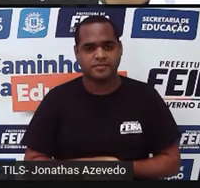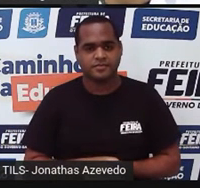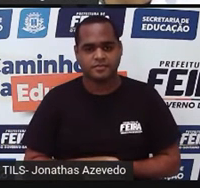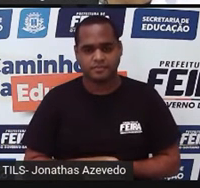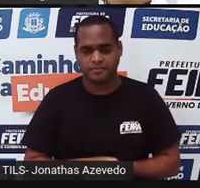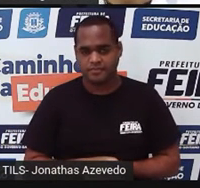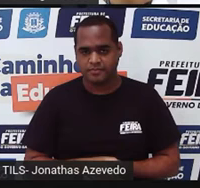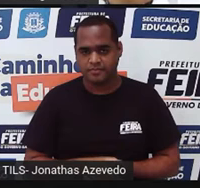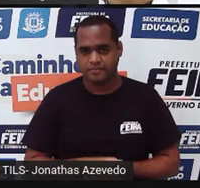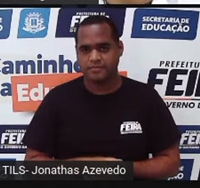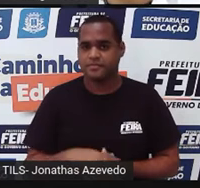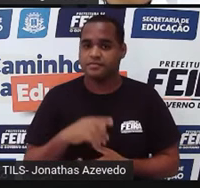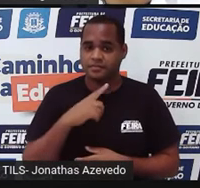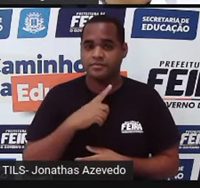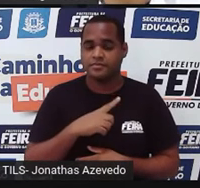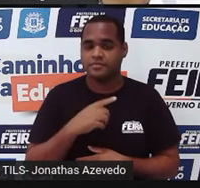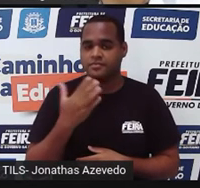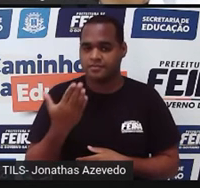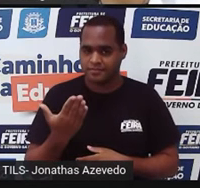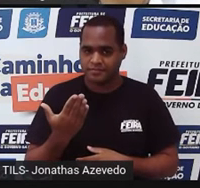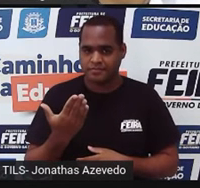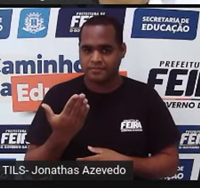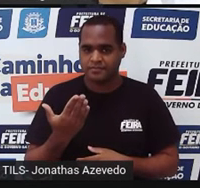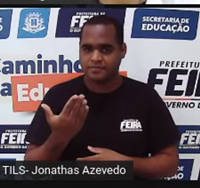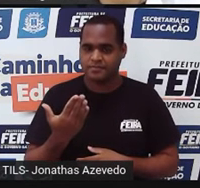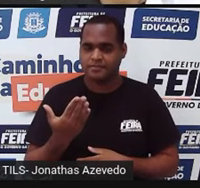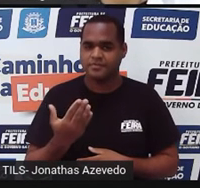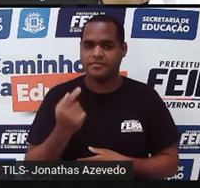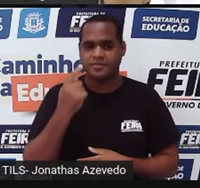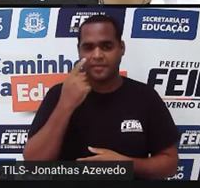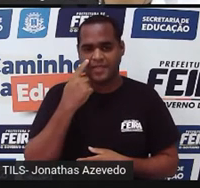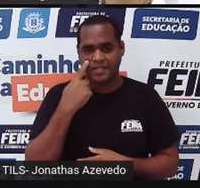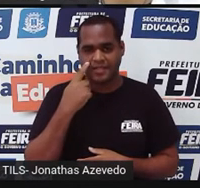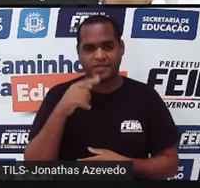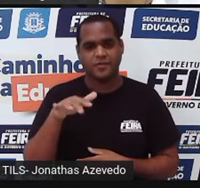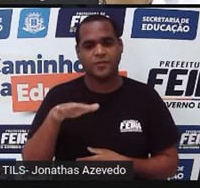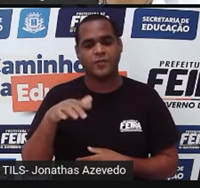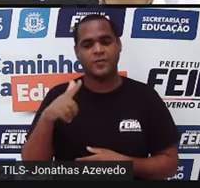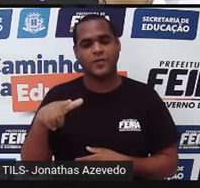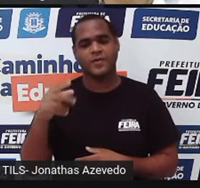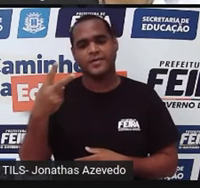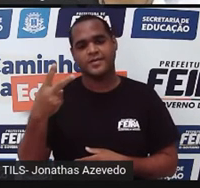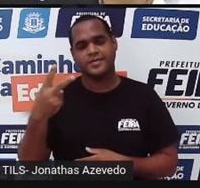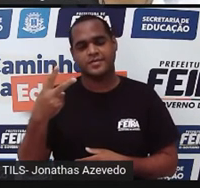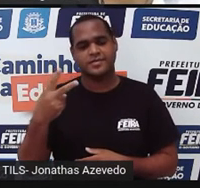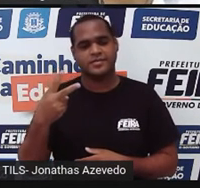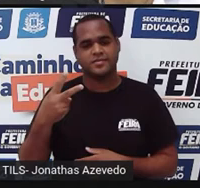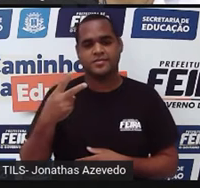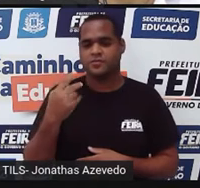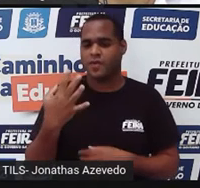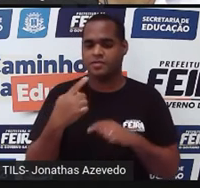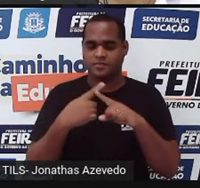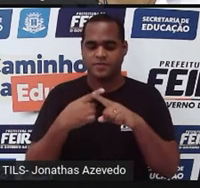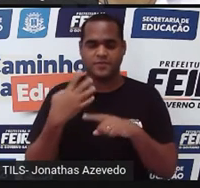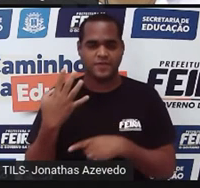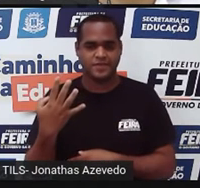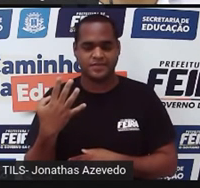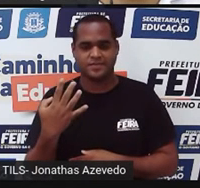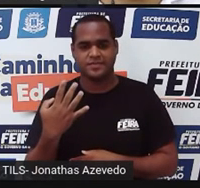Vamos à área do quarto 2, que eu estou chamando de AQ2. AQ2 vai ser o comprimento, 4 metros,